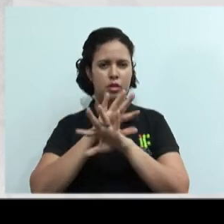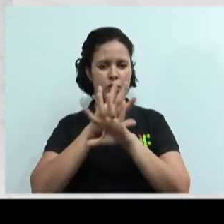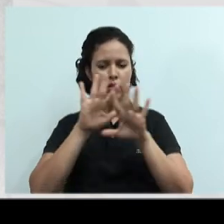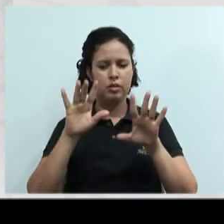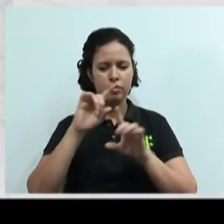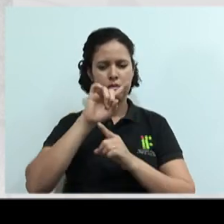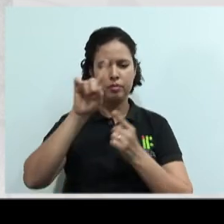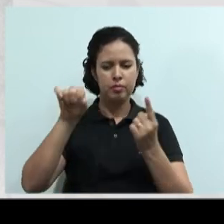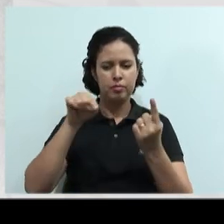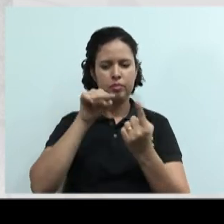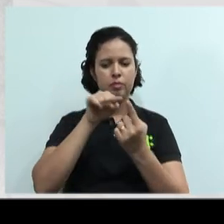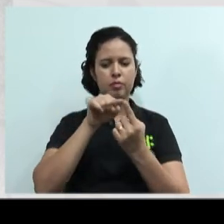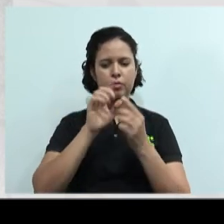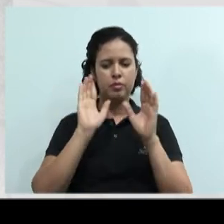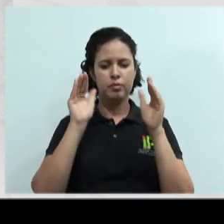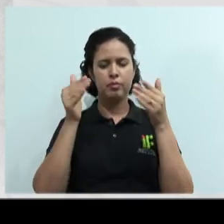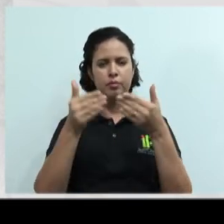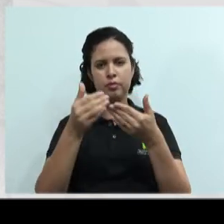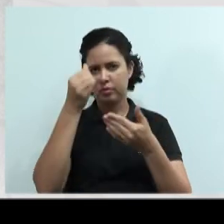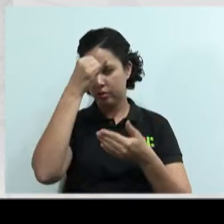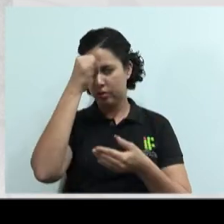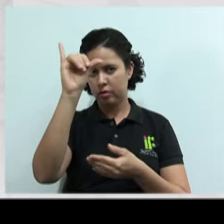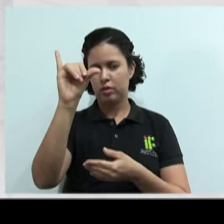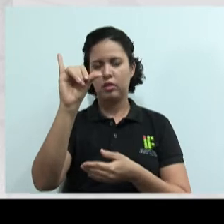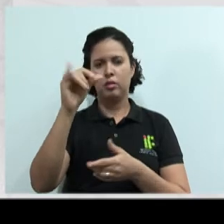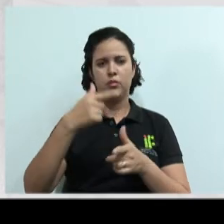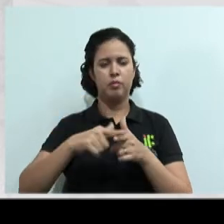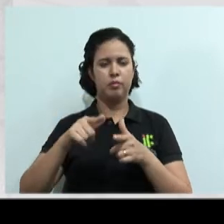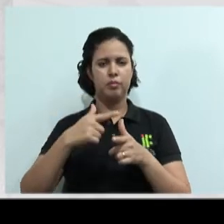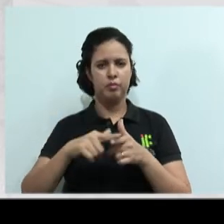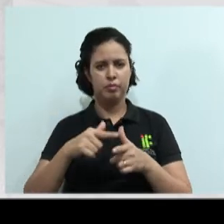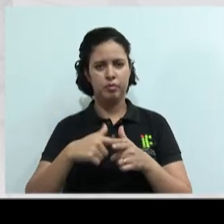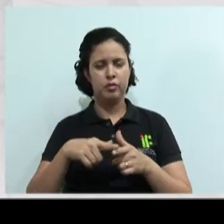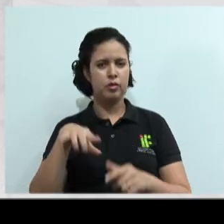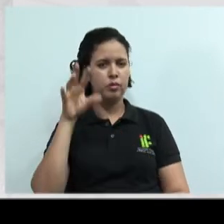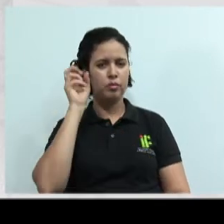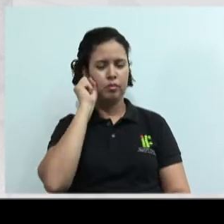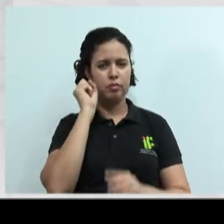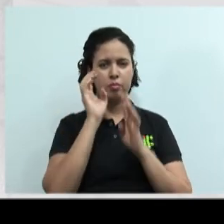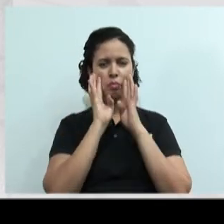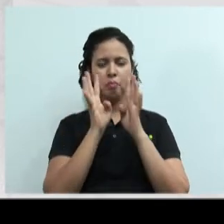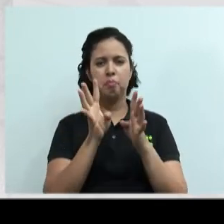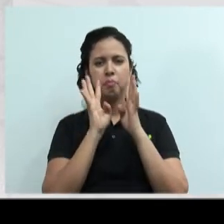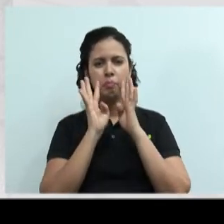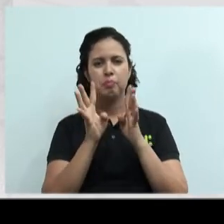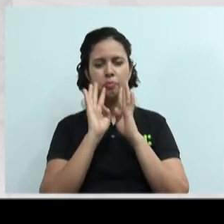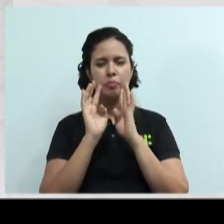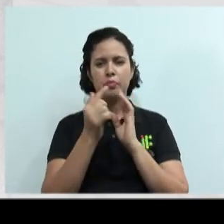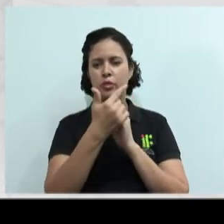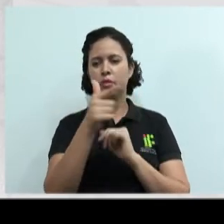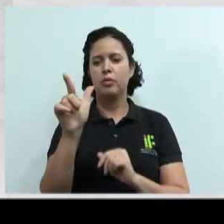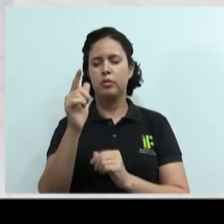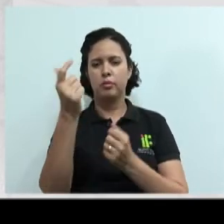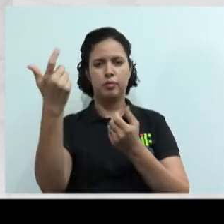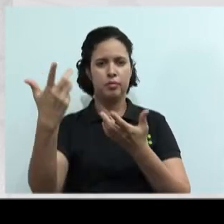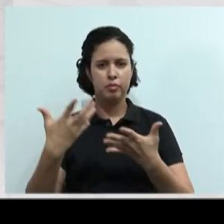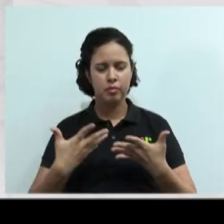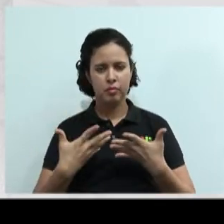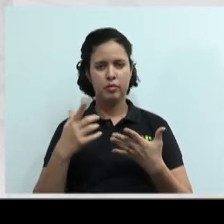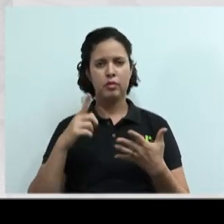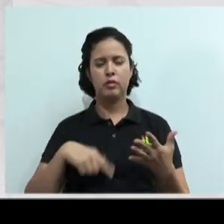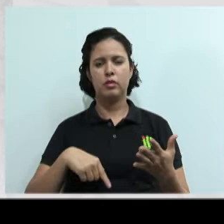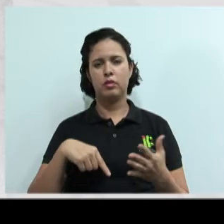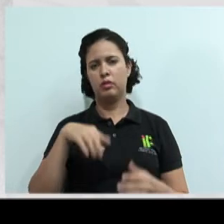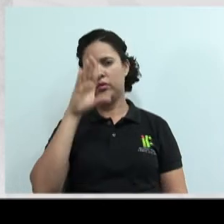ou seja, ser específico, Evitar os maus entendidos e ouvir atentamente o que a outra parte tem a dizer São